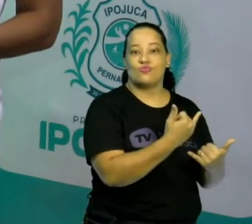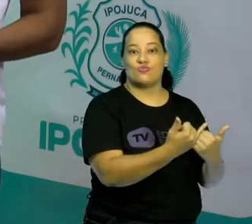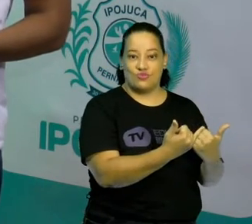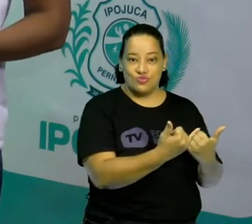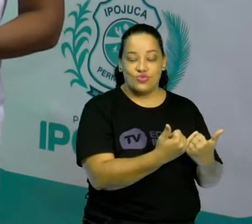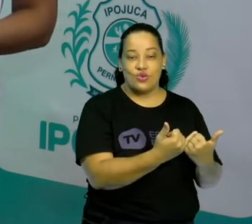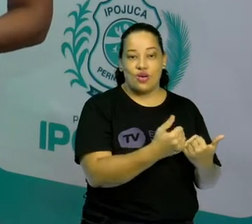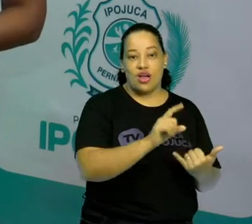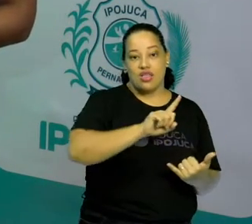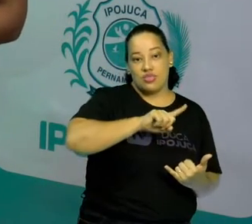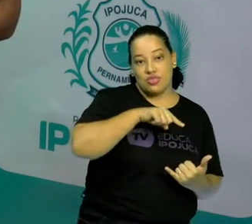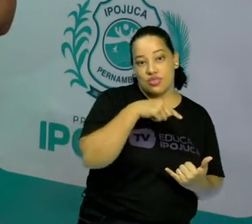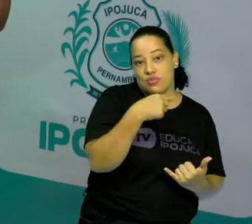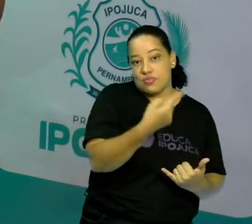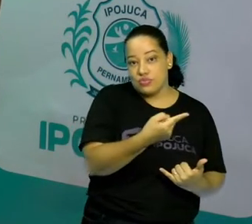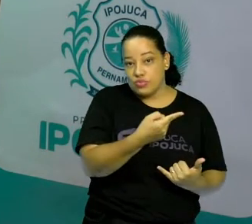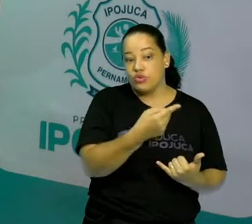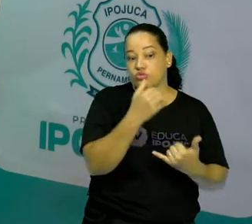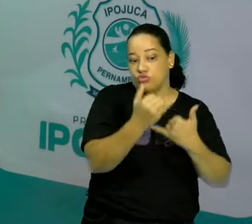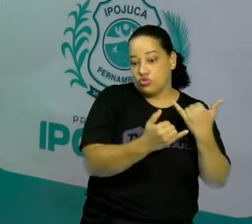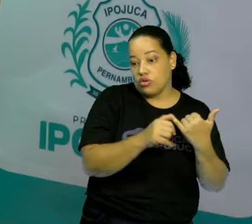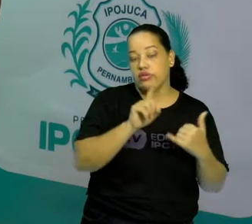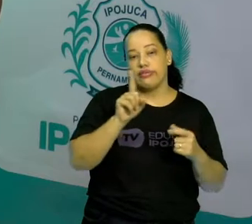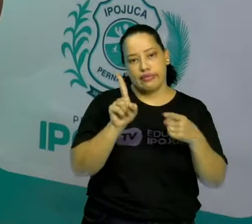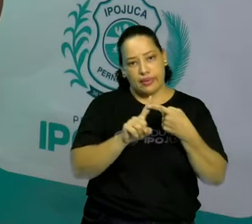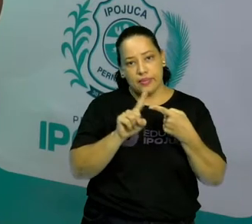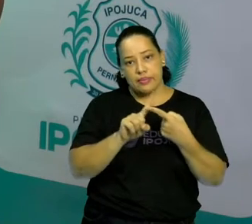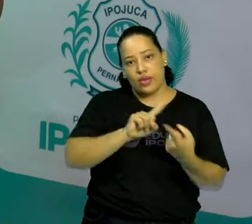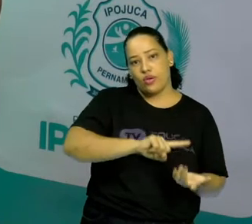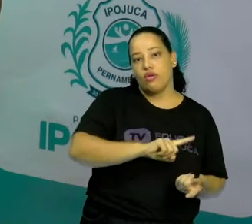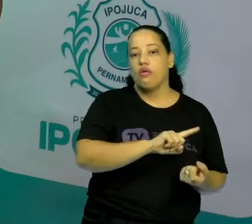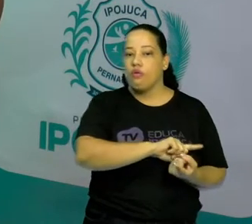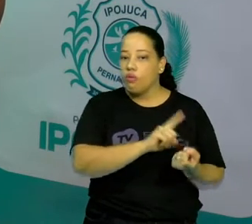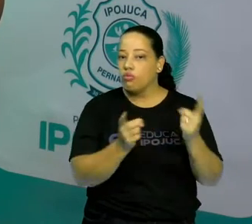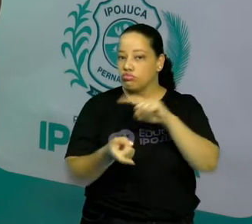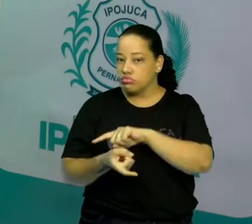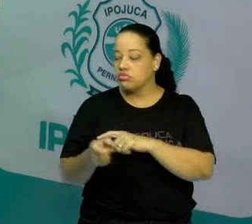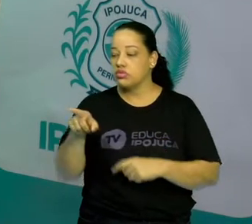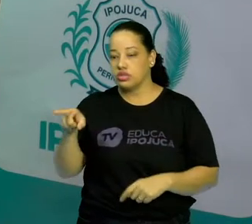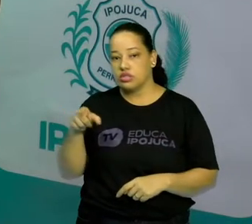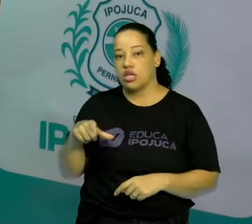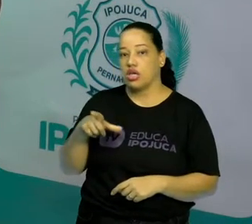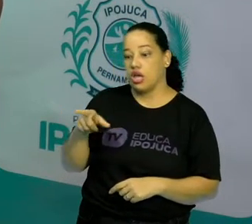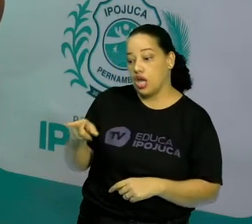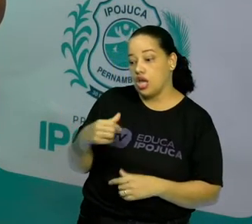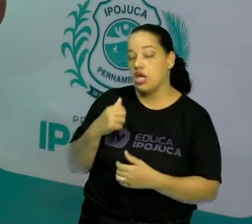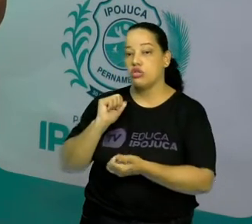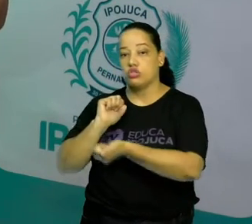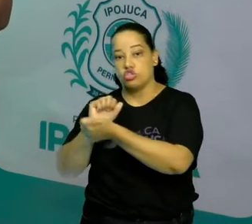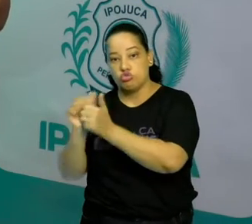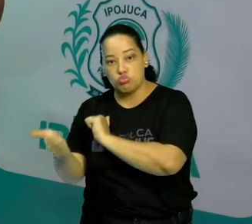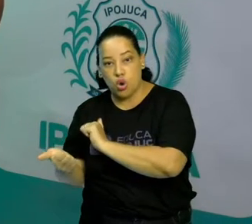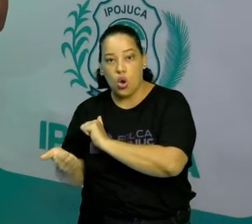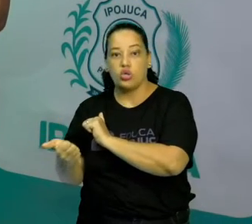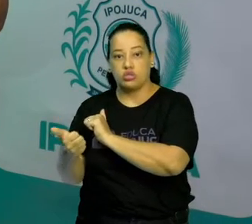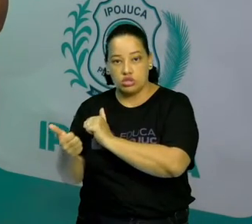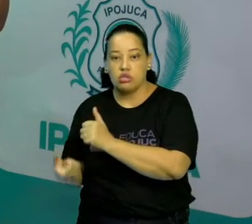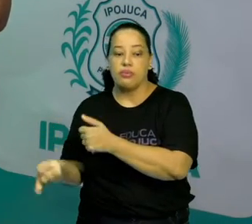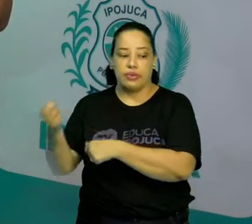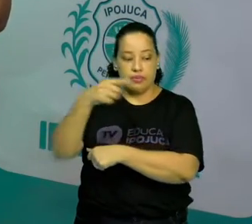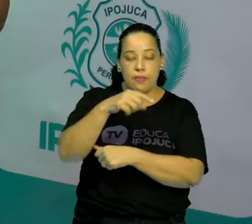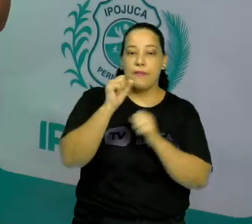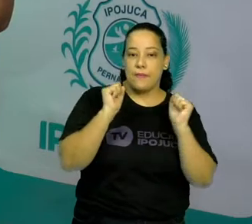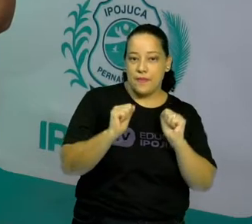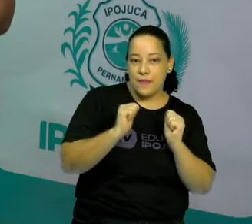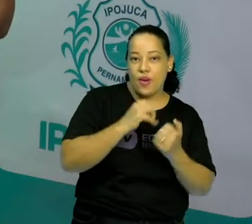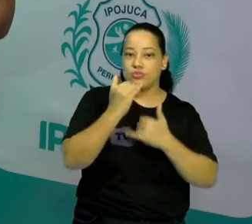que vão ser produzidos por meio do esporte, como a forma de ensinar esse esporte, como a forma de preparação também